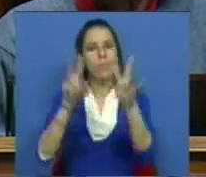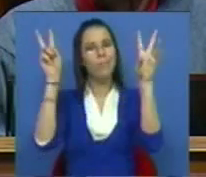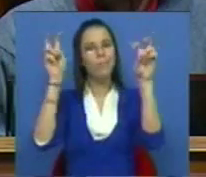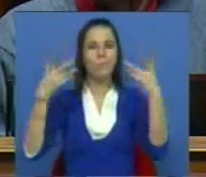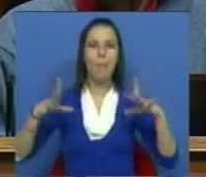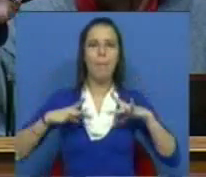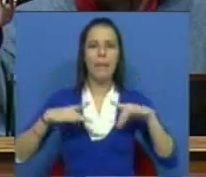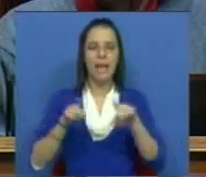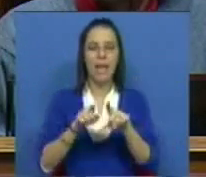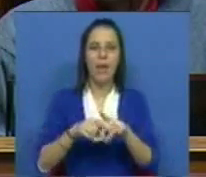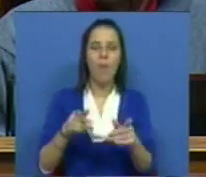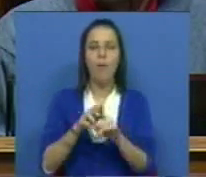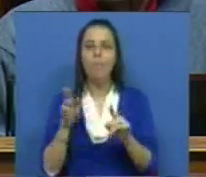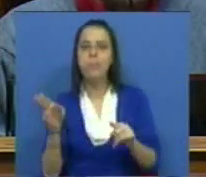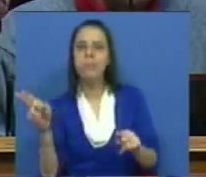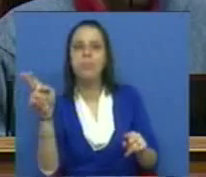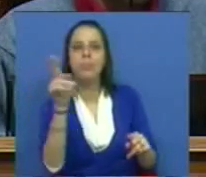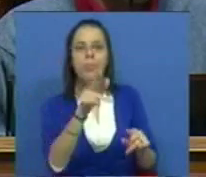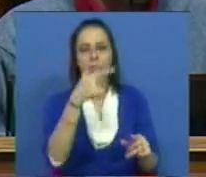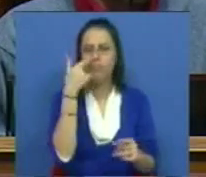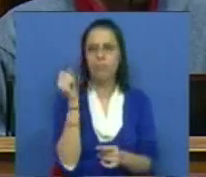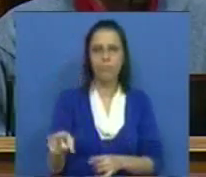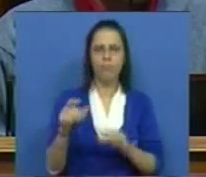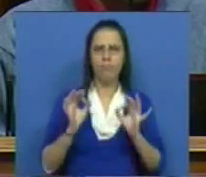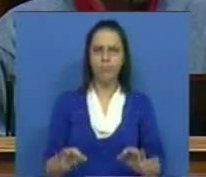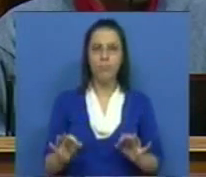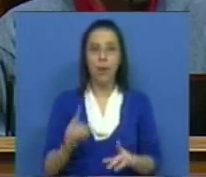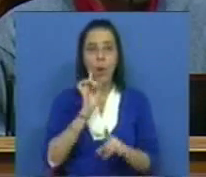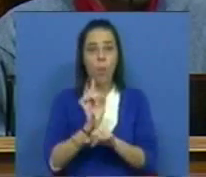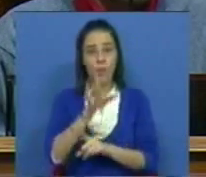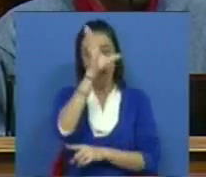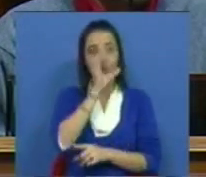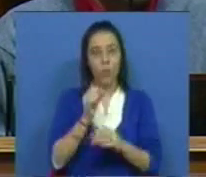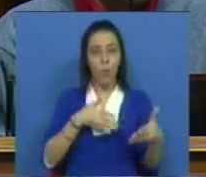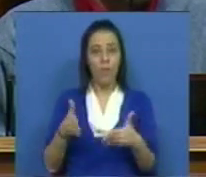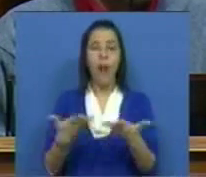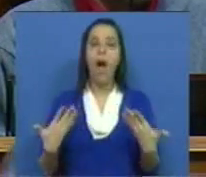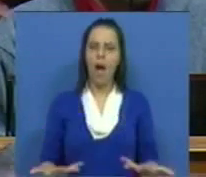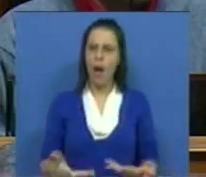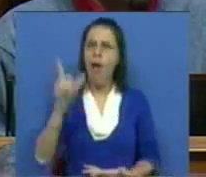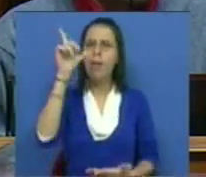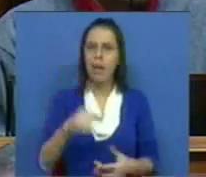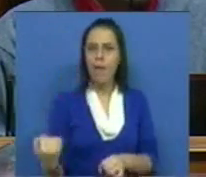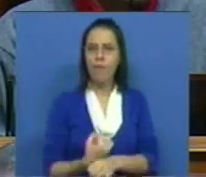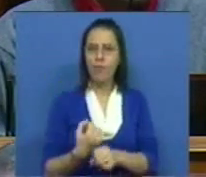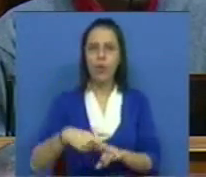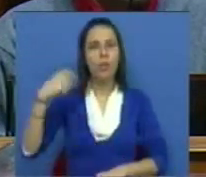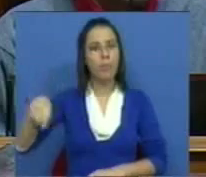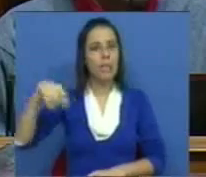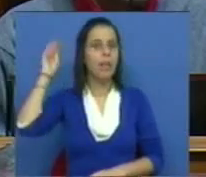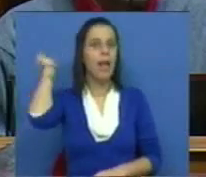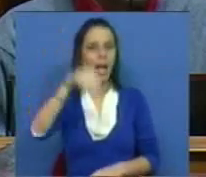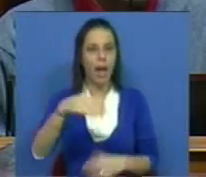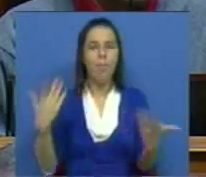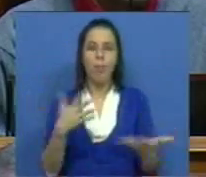pela caridade e abandonou por completo, não só quando era governante, mas agora também nas funções de Presidente da